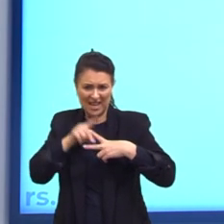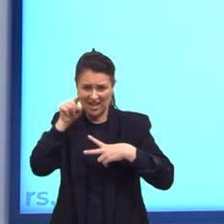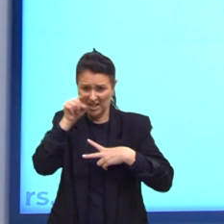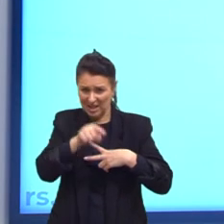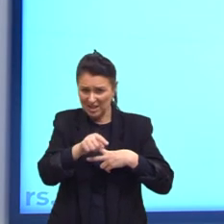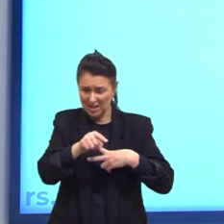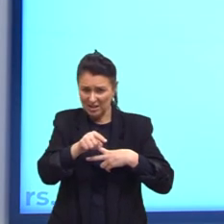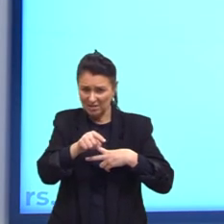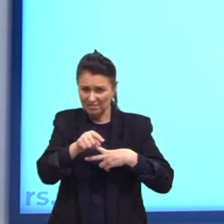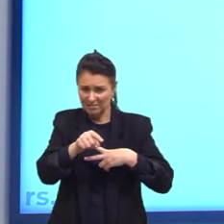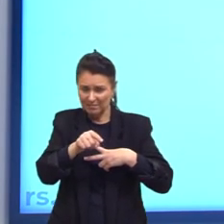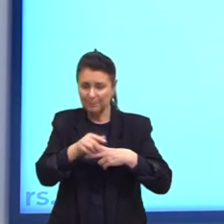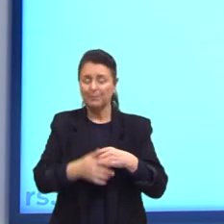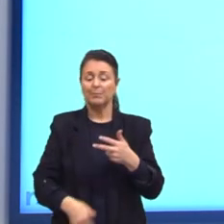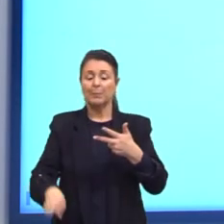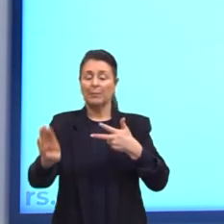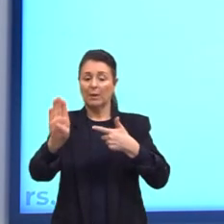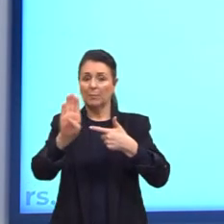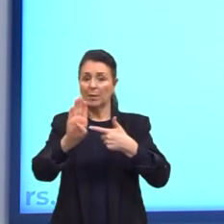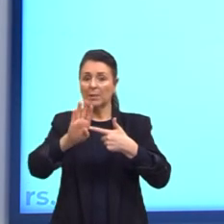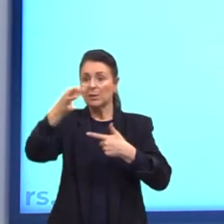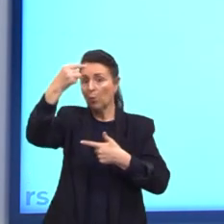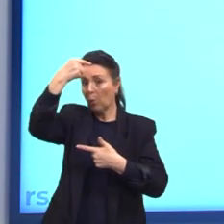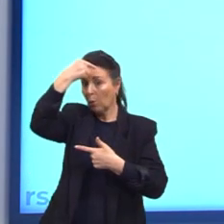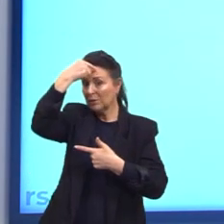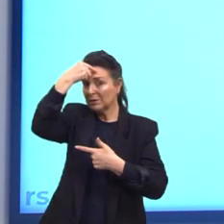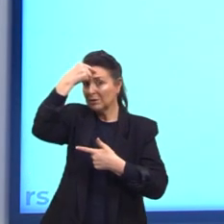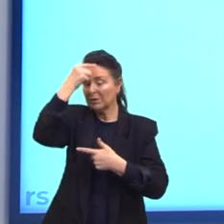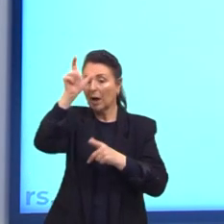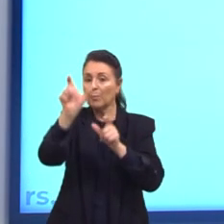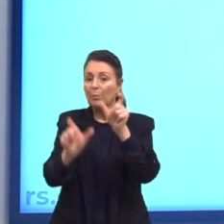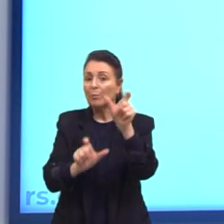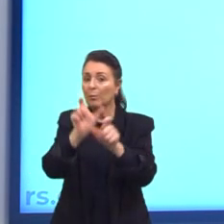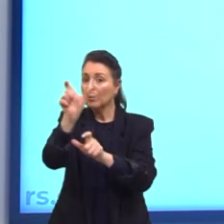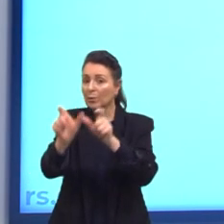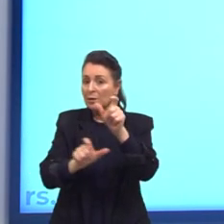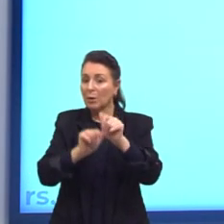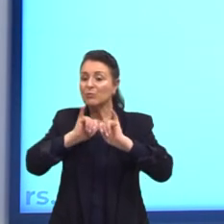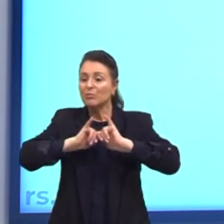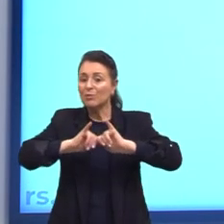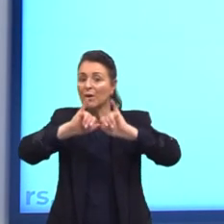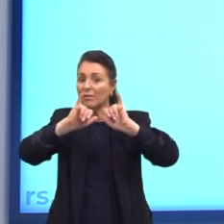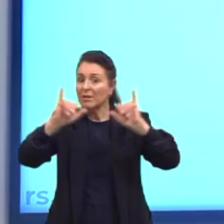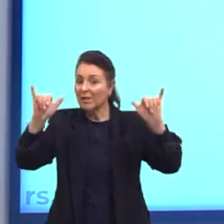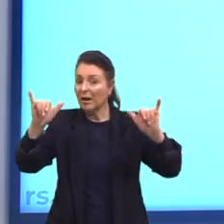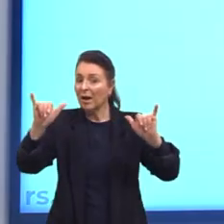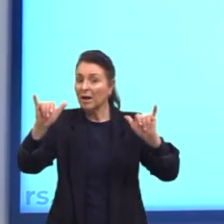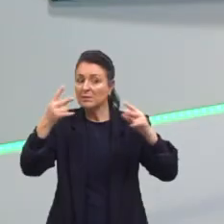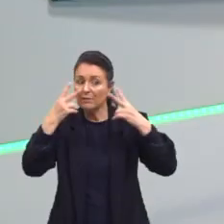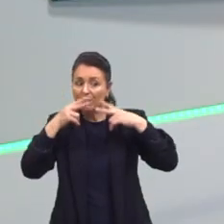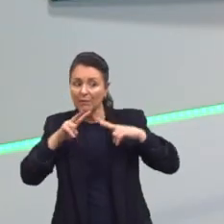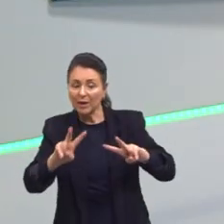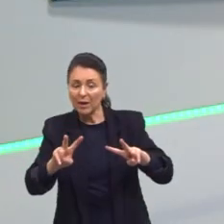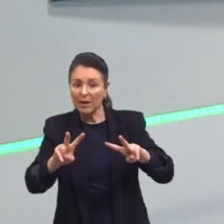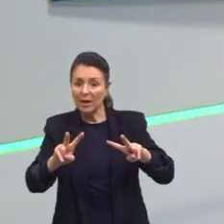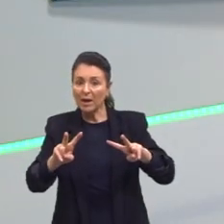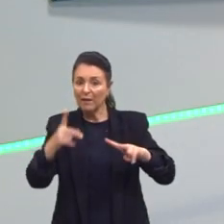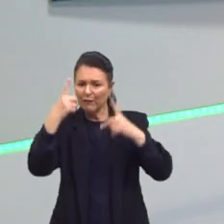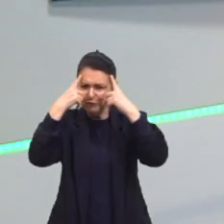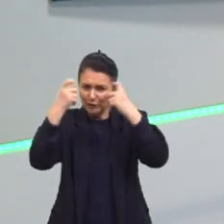Letra B. Conscientizar a população sobre a necessidade de denunciar a violência doméstica.